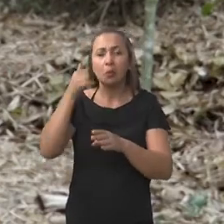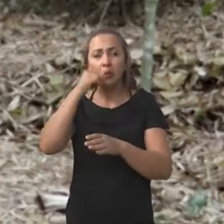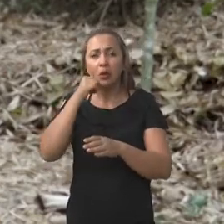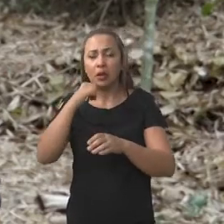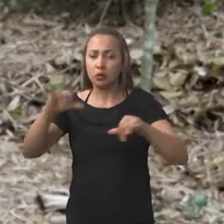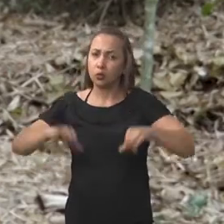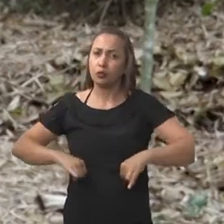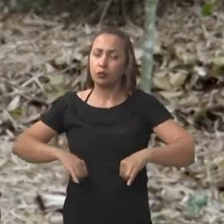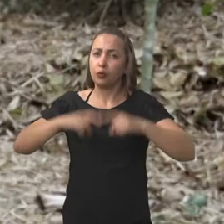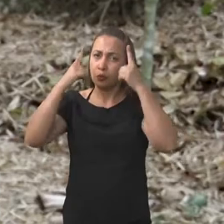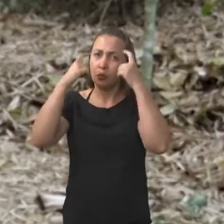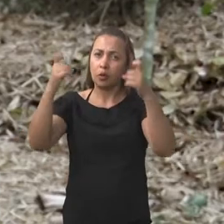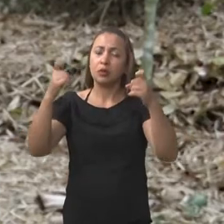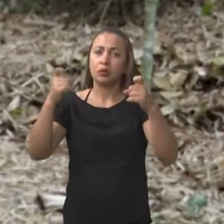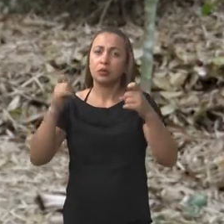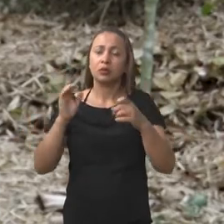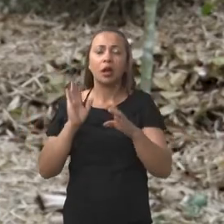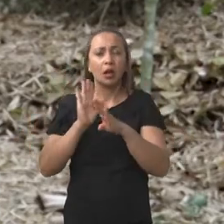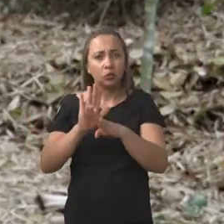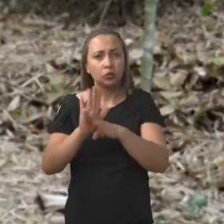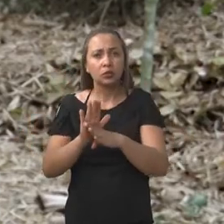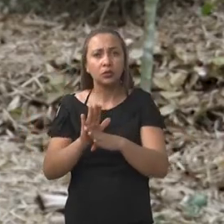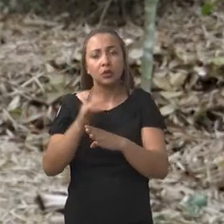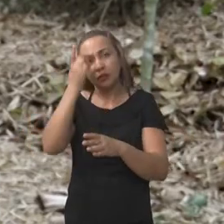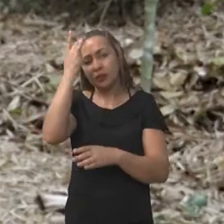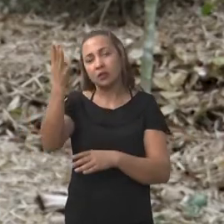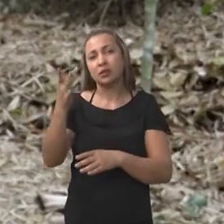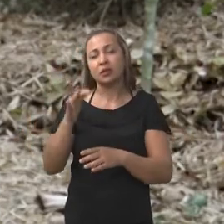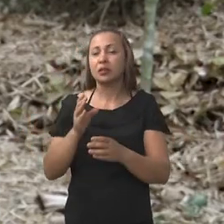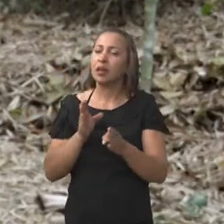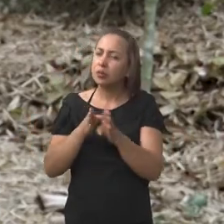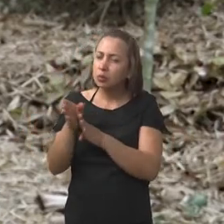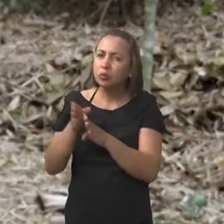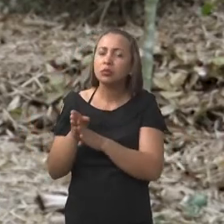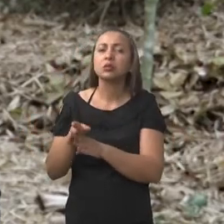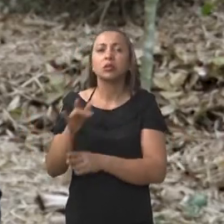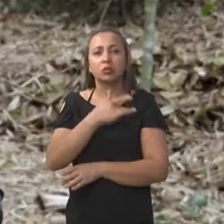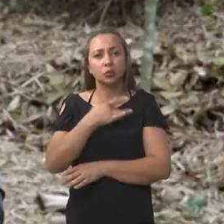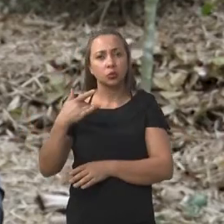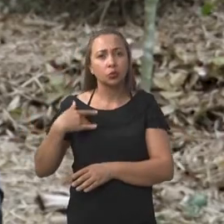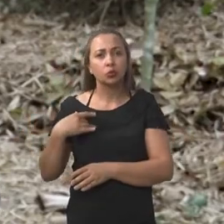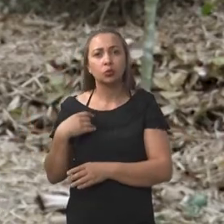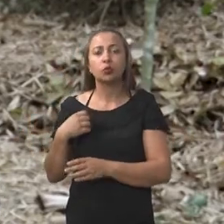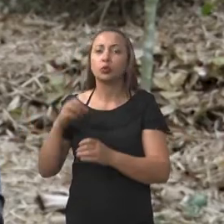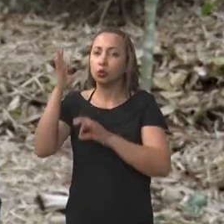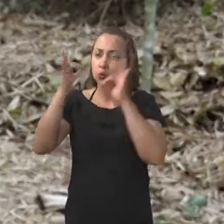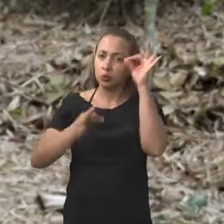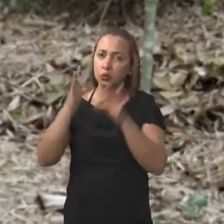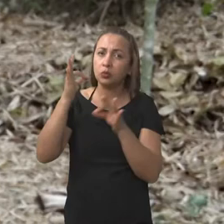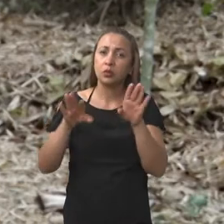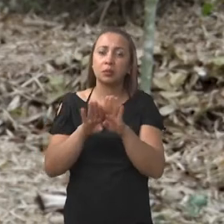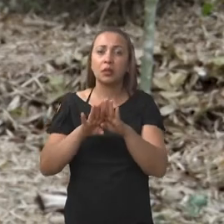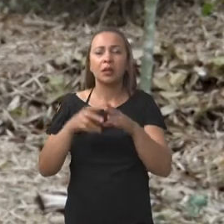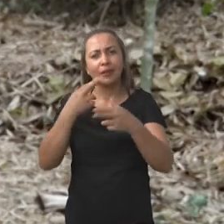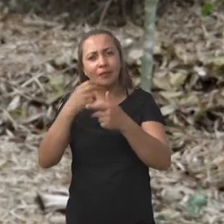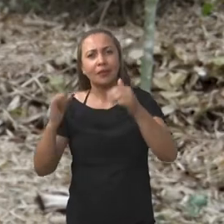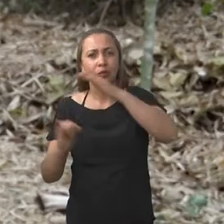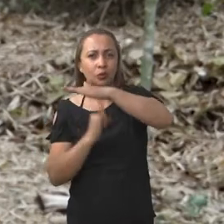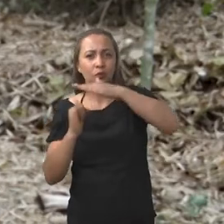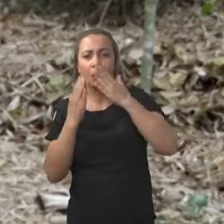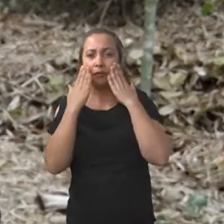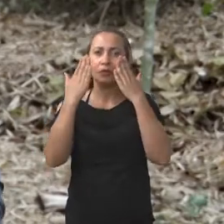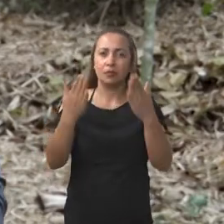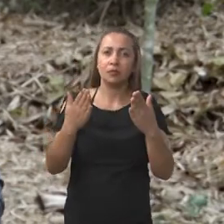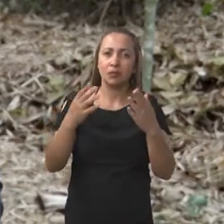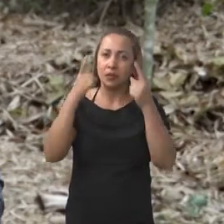violência, facilitando e orientando o acesso aos serviços de saúde, assessoria jurídica e diversas outras instituições no